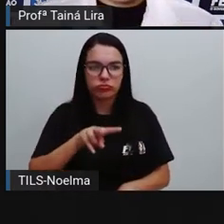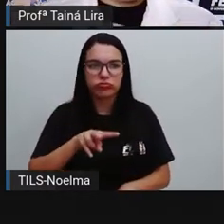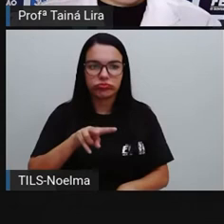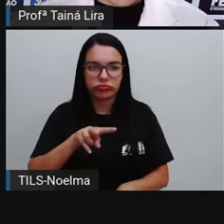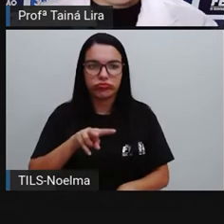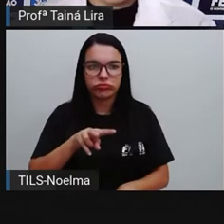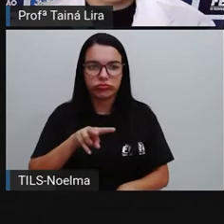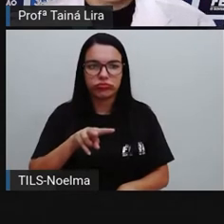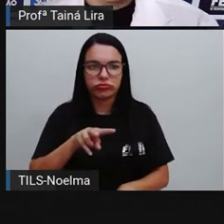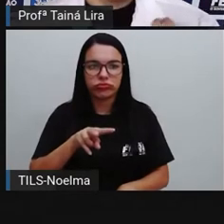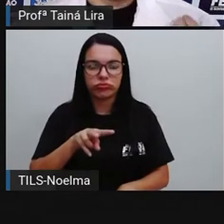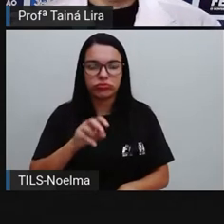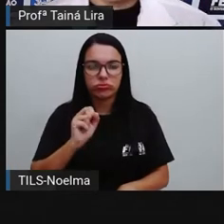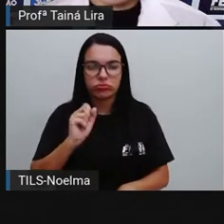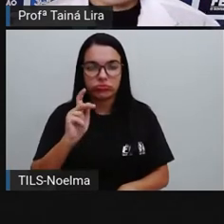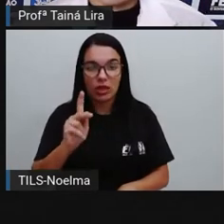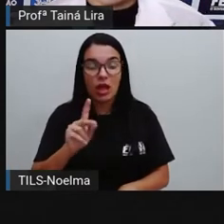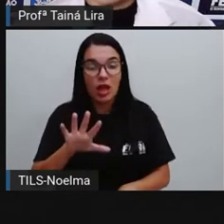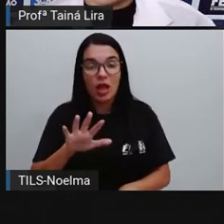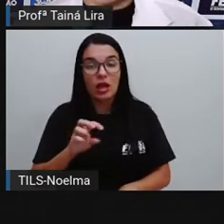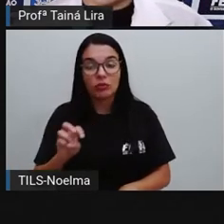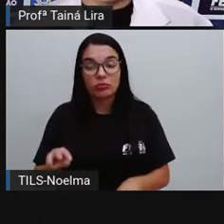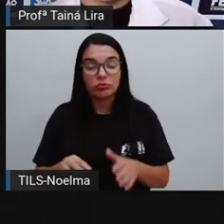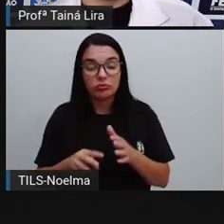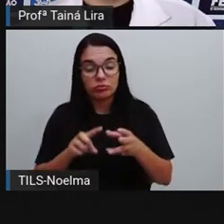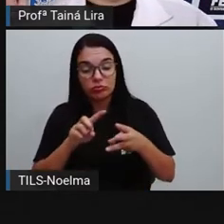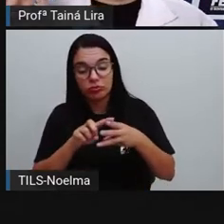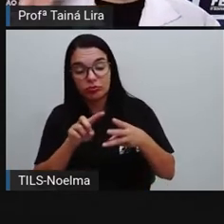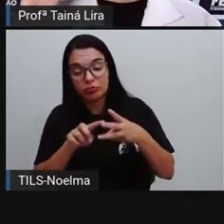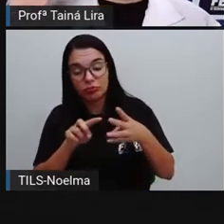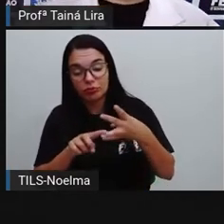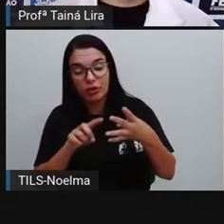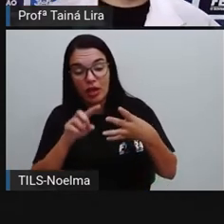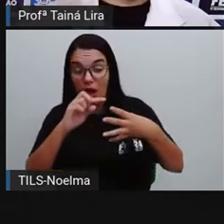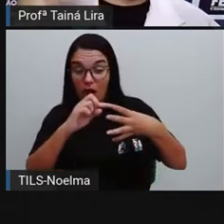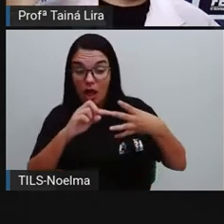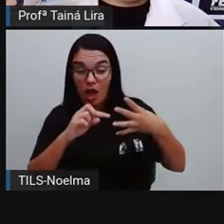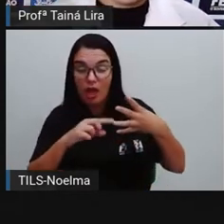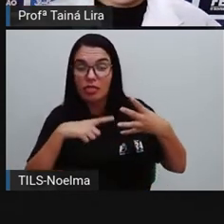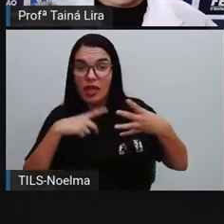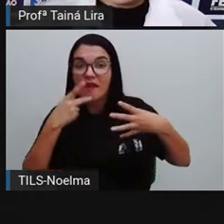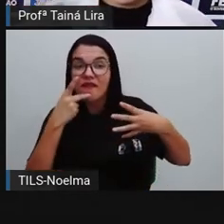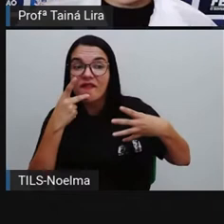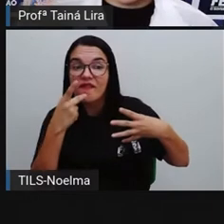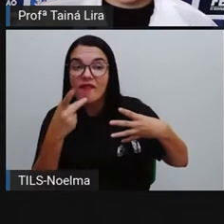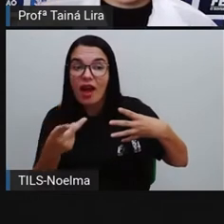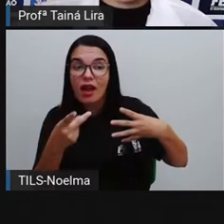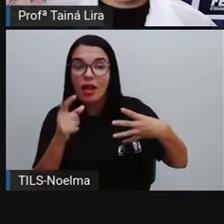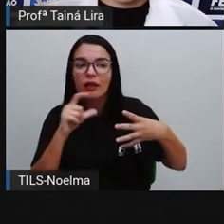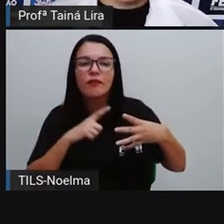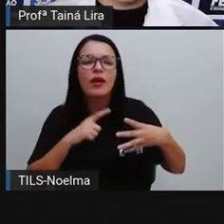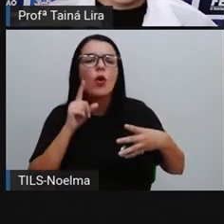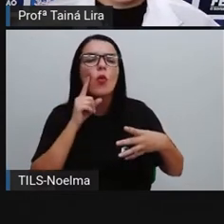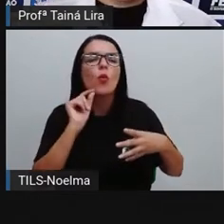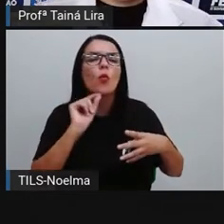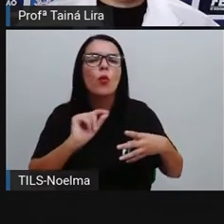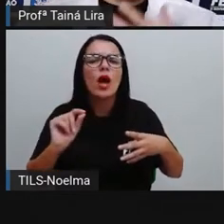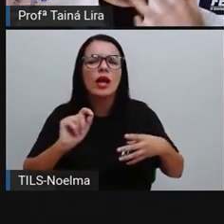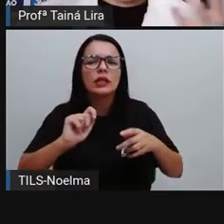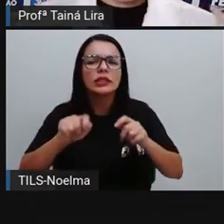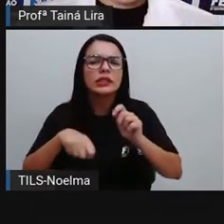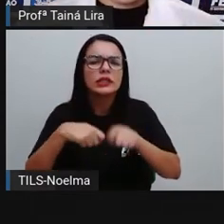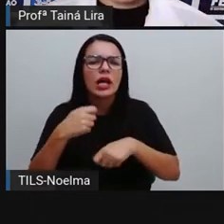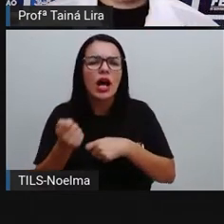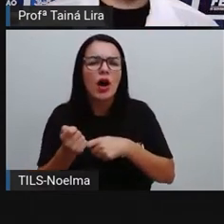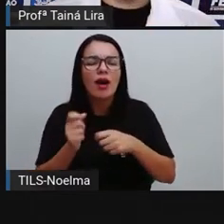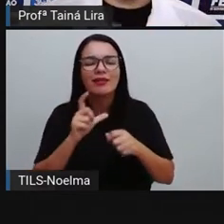As imagens. E nos três balões que aparecem, a gente vê ali a exclamação. Porque está